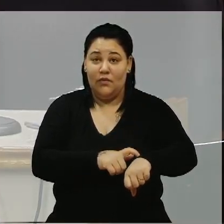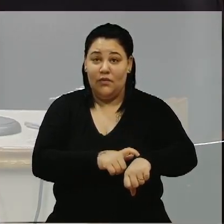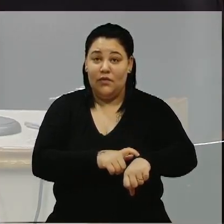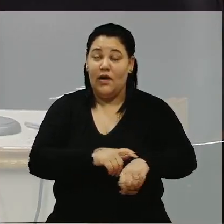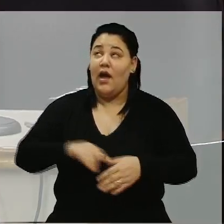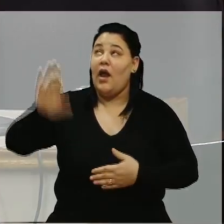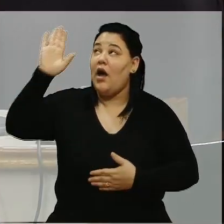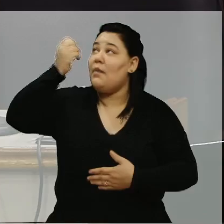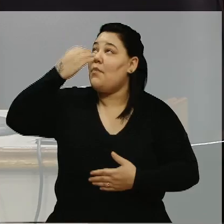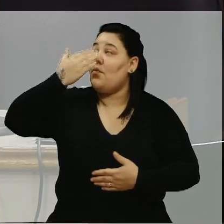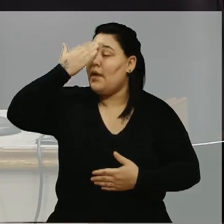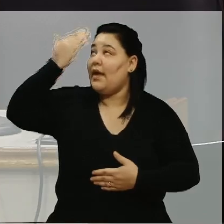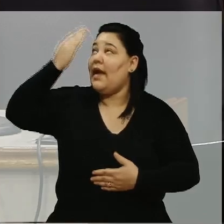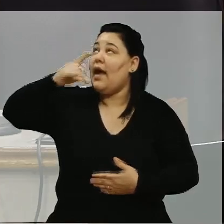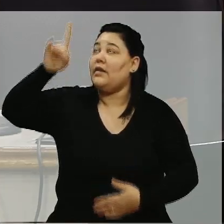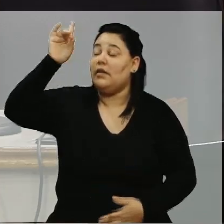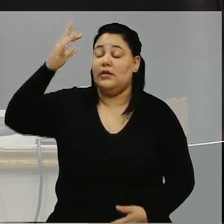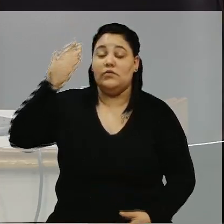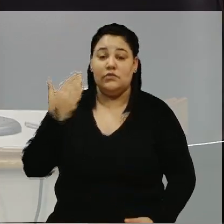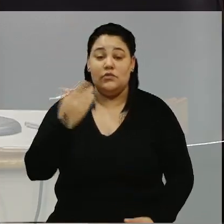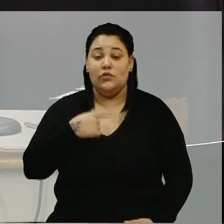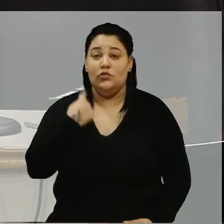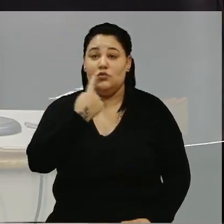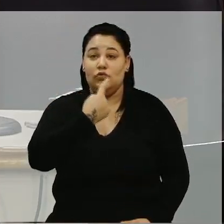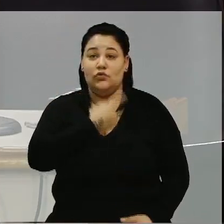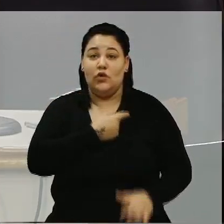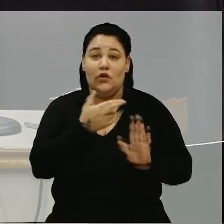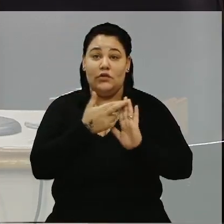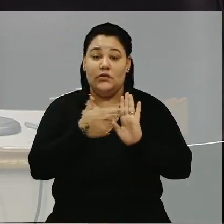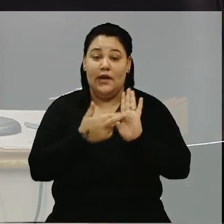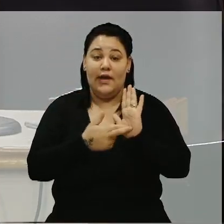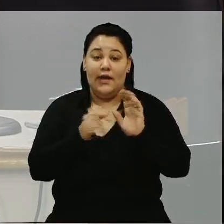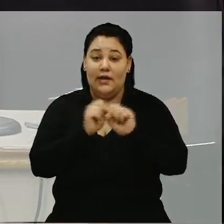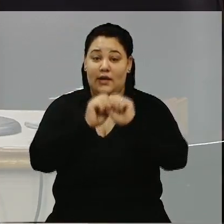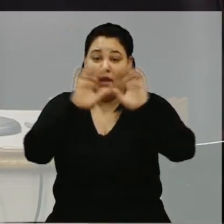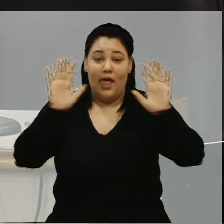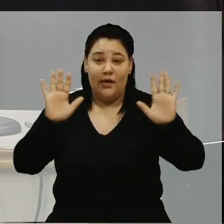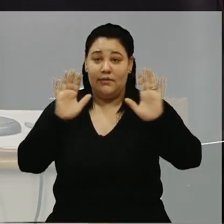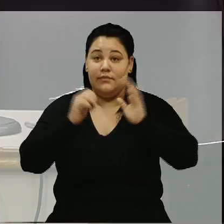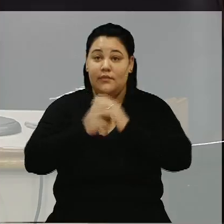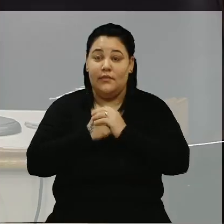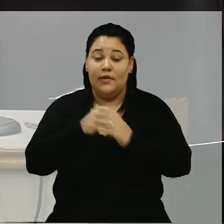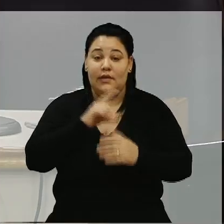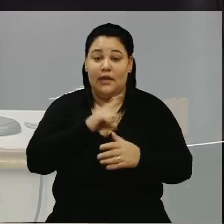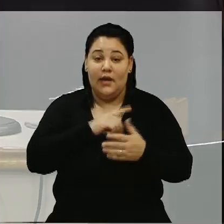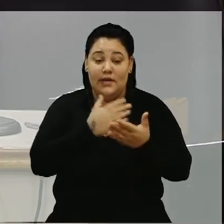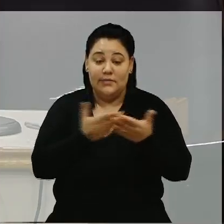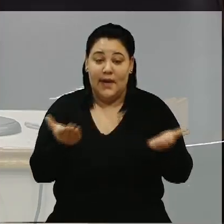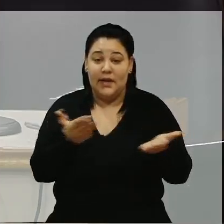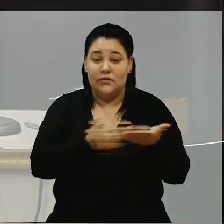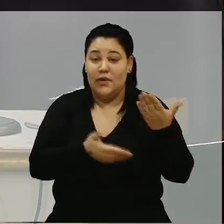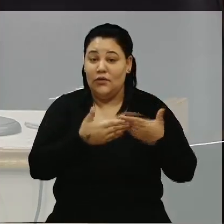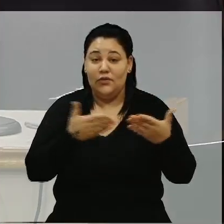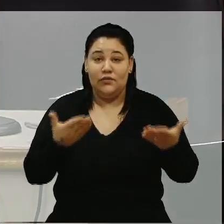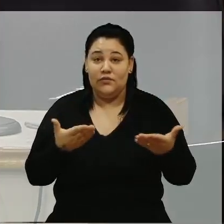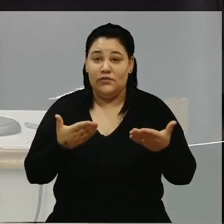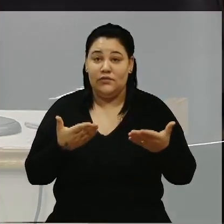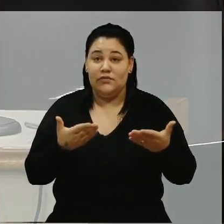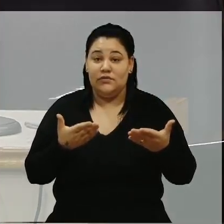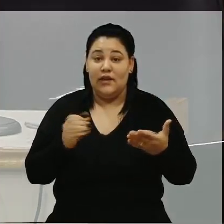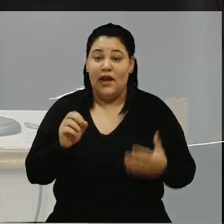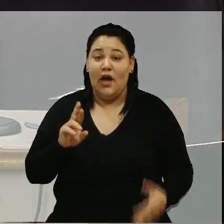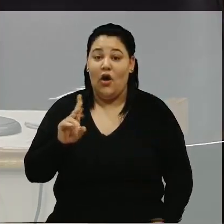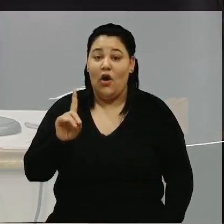presidente, graças a Deus, o nosso regimento interno é muito claro. Tem espaço para tudo, nós estamos na ordem do dia.